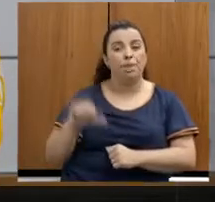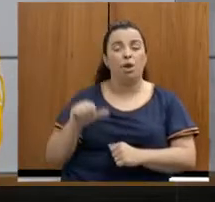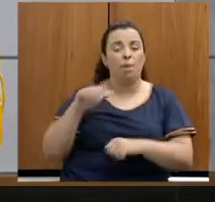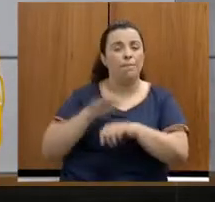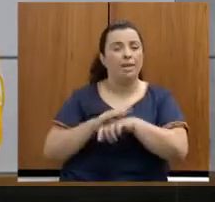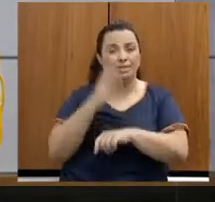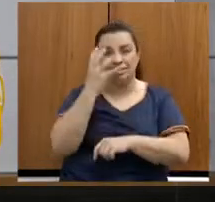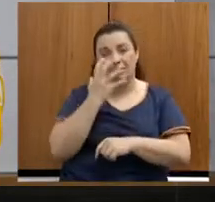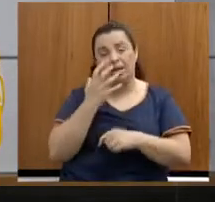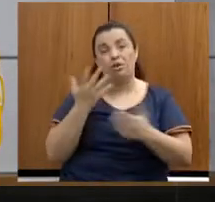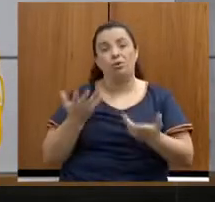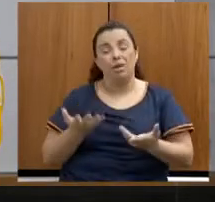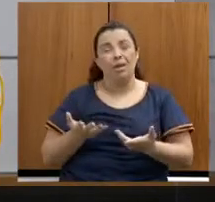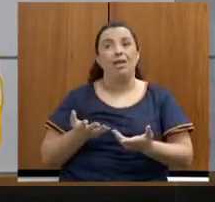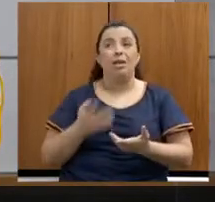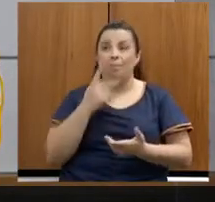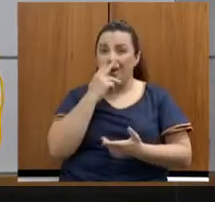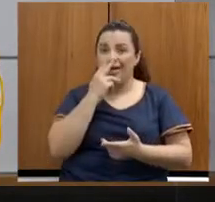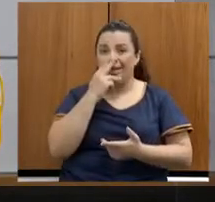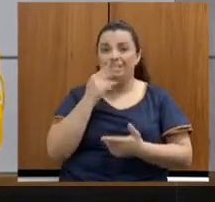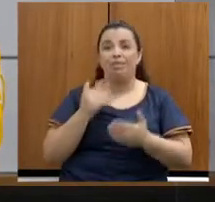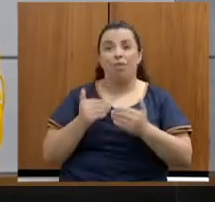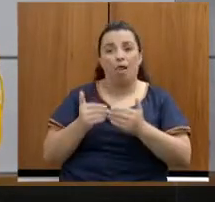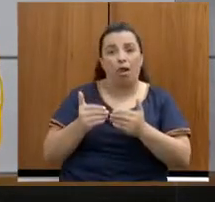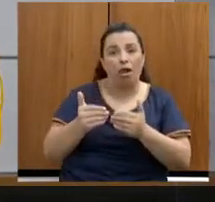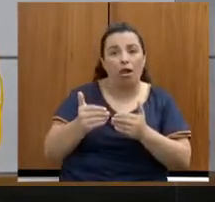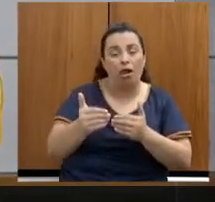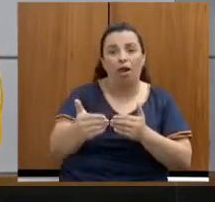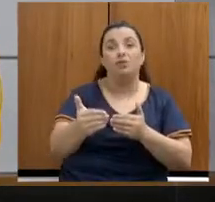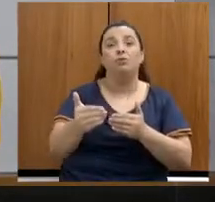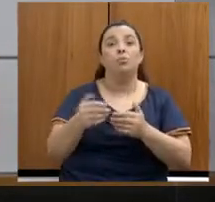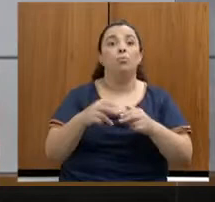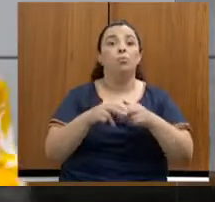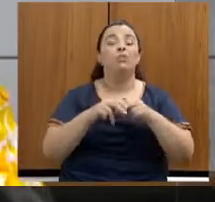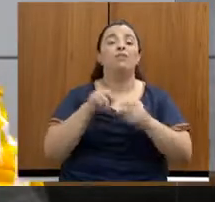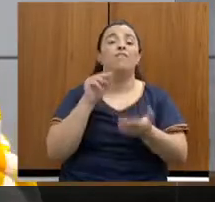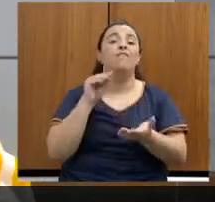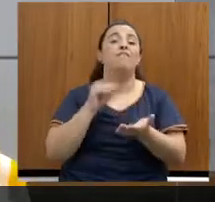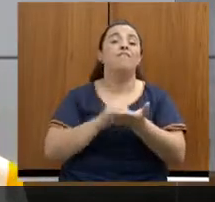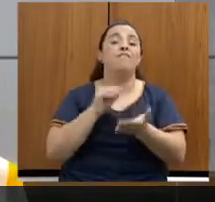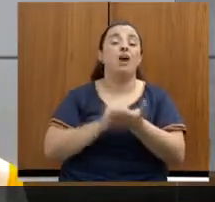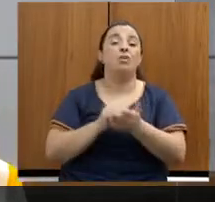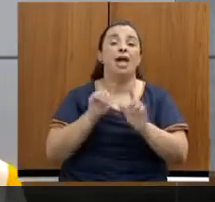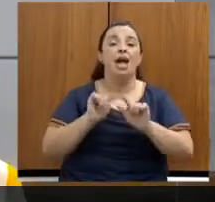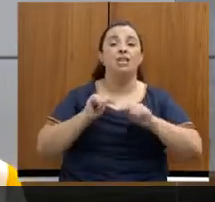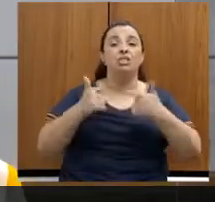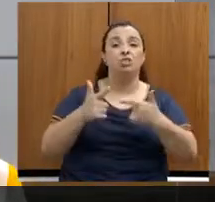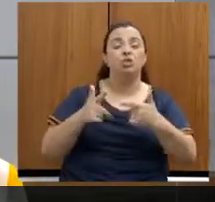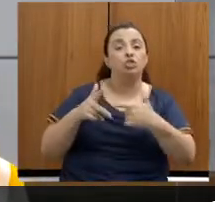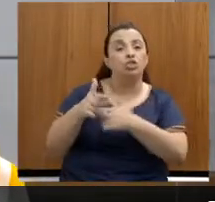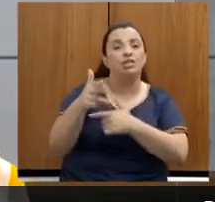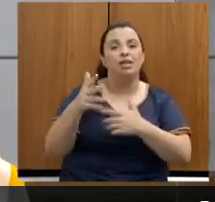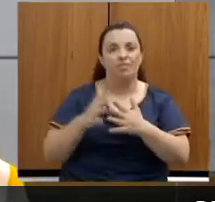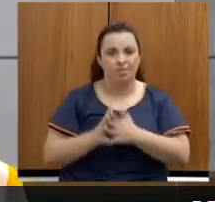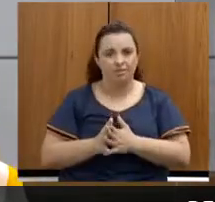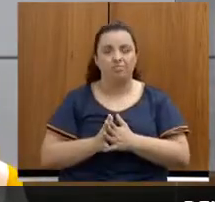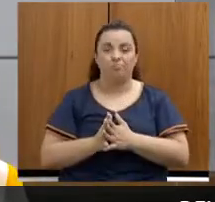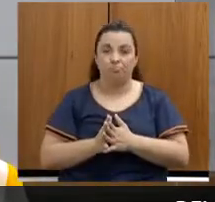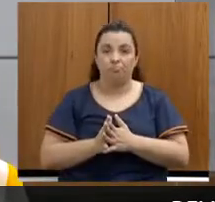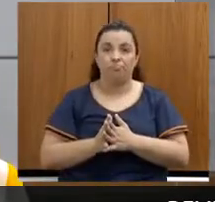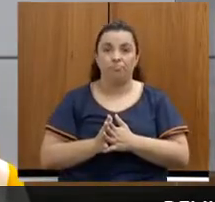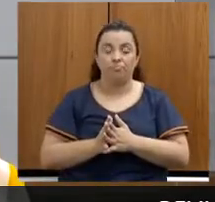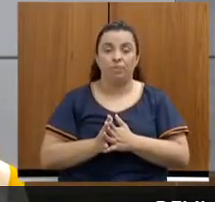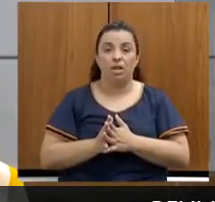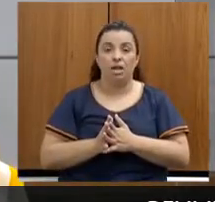se manterão deprimidas durante bom tempo na ausência de intervenções específicas. a omissão, a falta de coordenação e o caráter